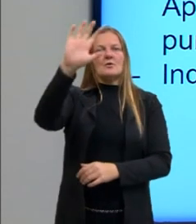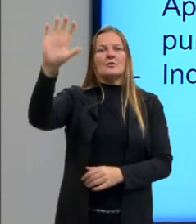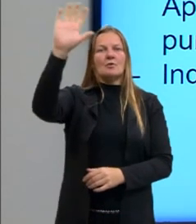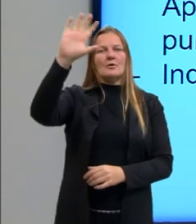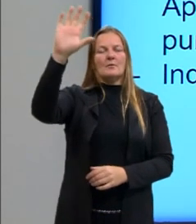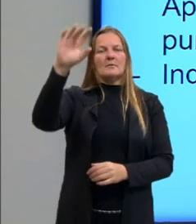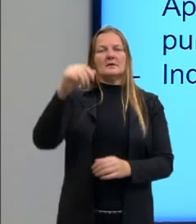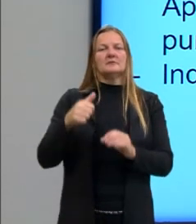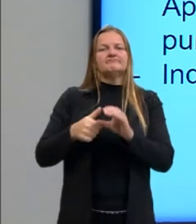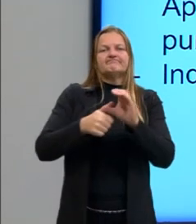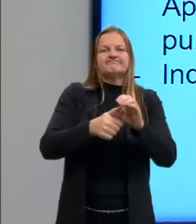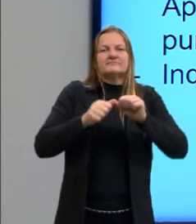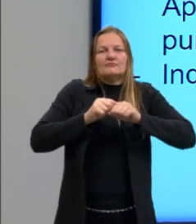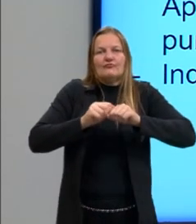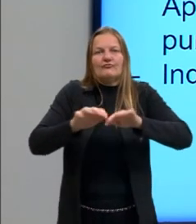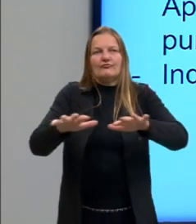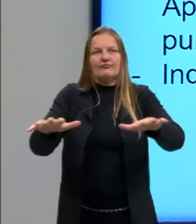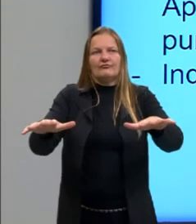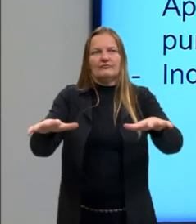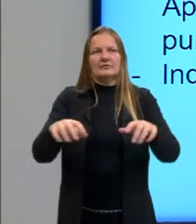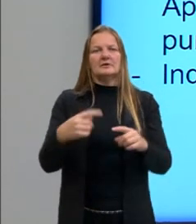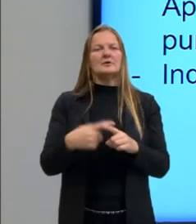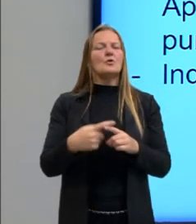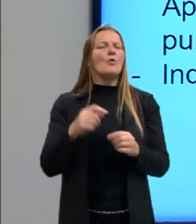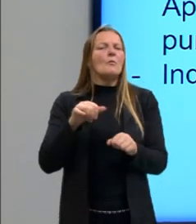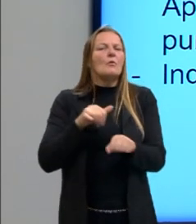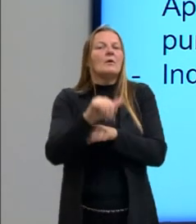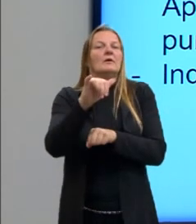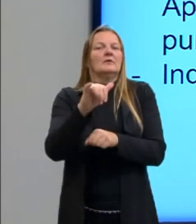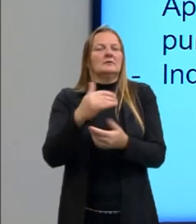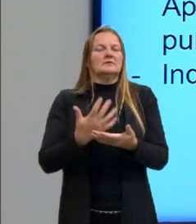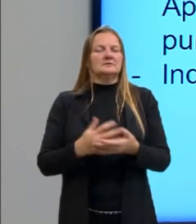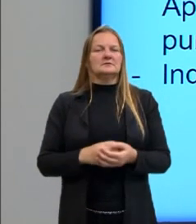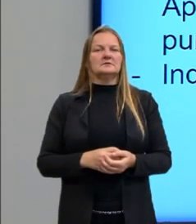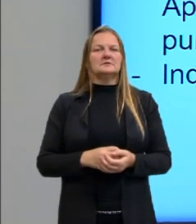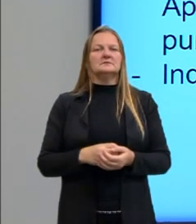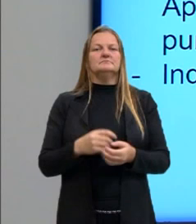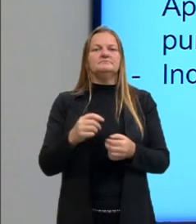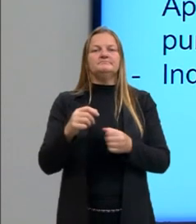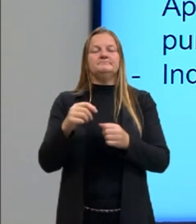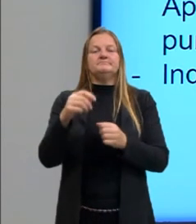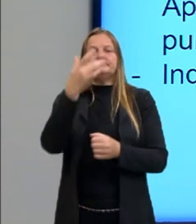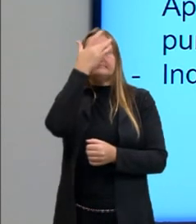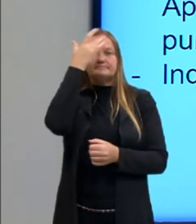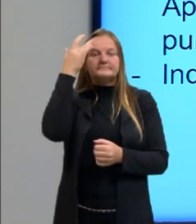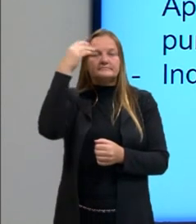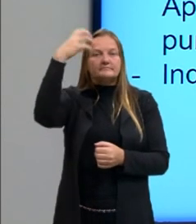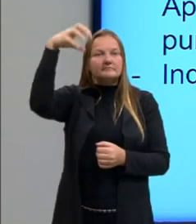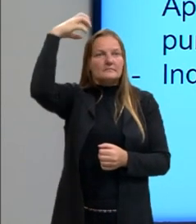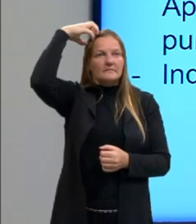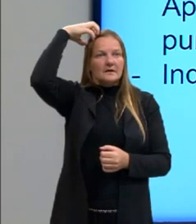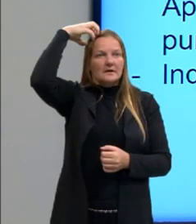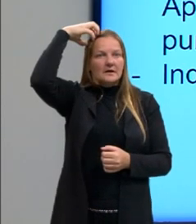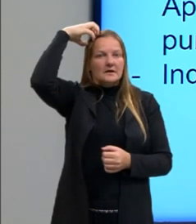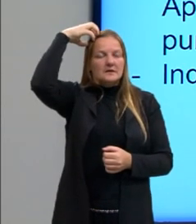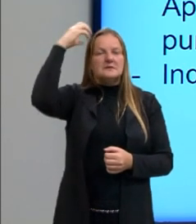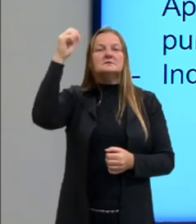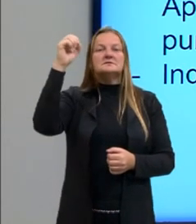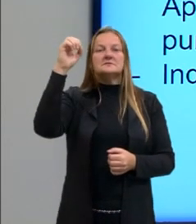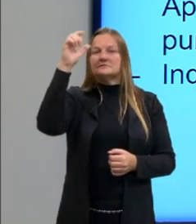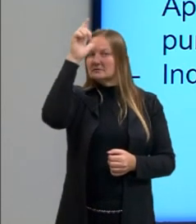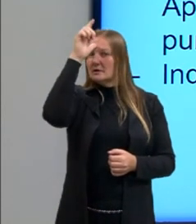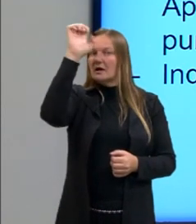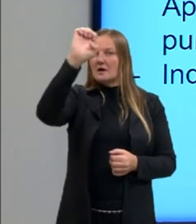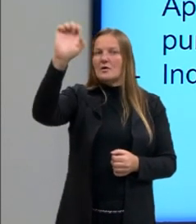cristianização. E como é que isso acontece? Eles convertem os reis bárbaros, os reis germânicos,